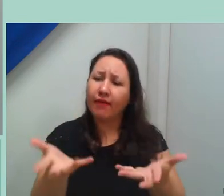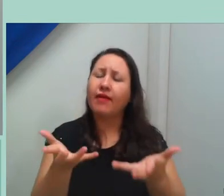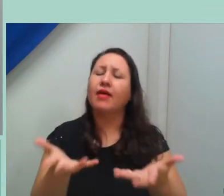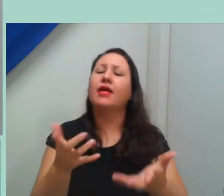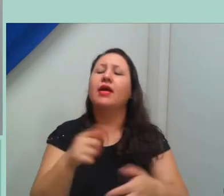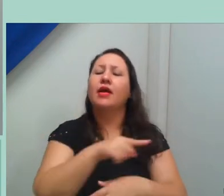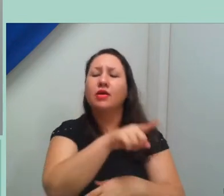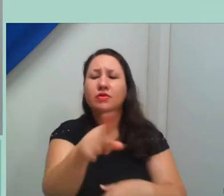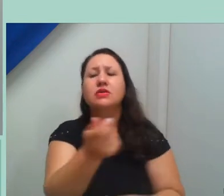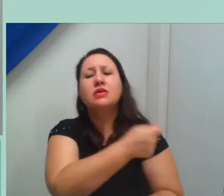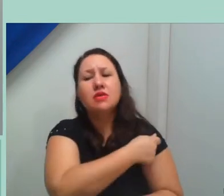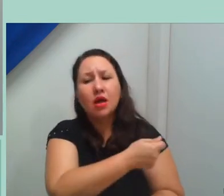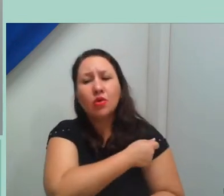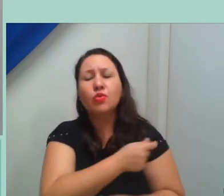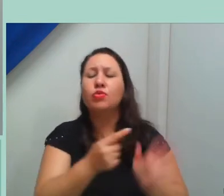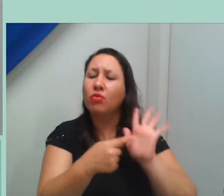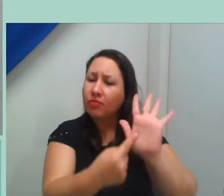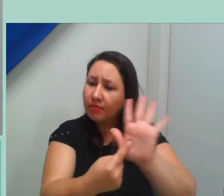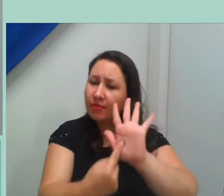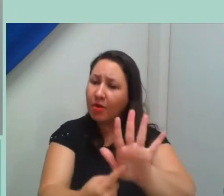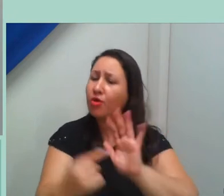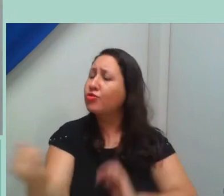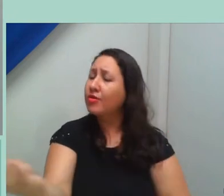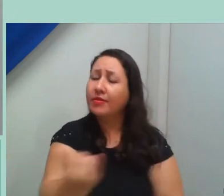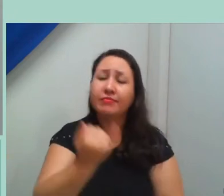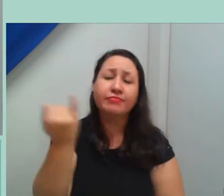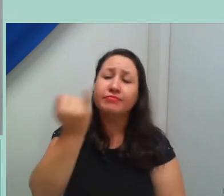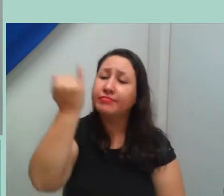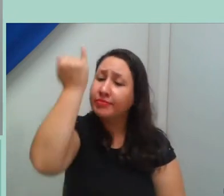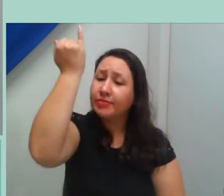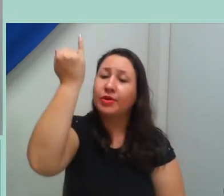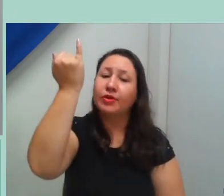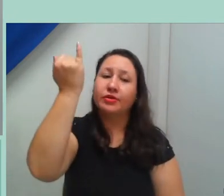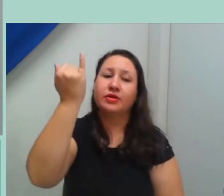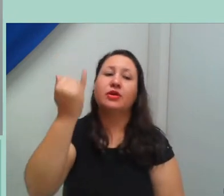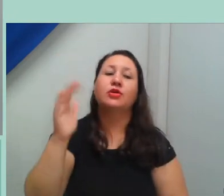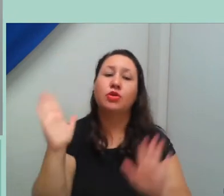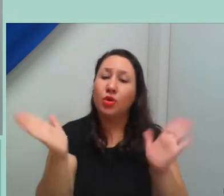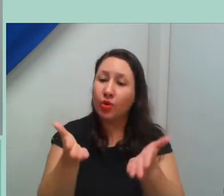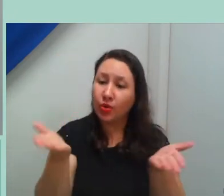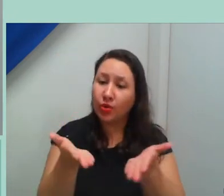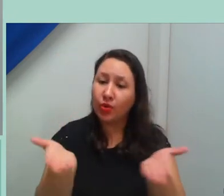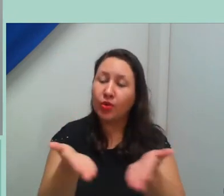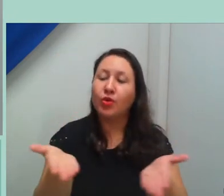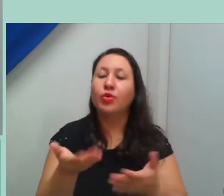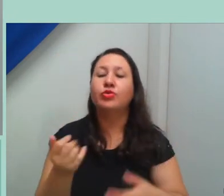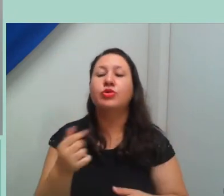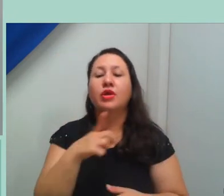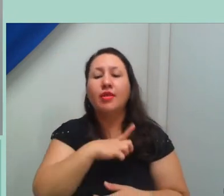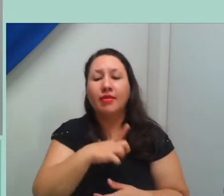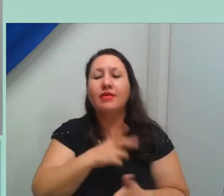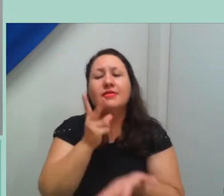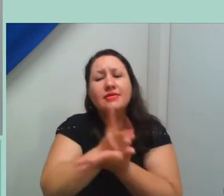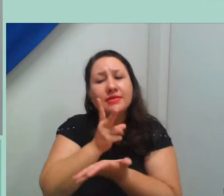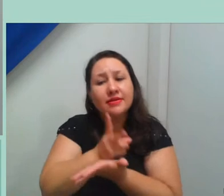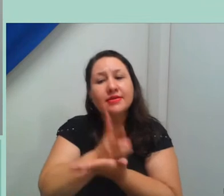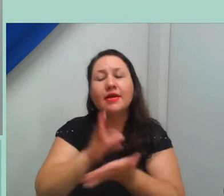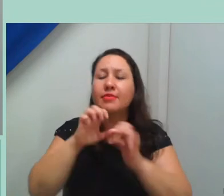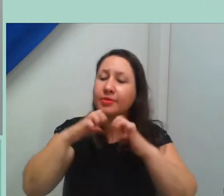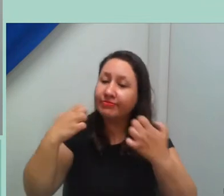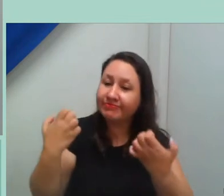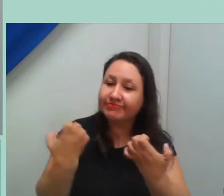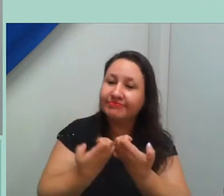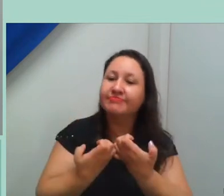Então, assim, é sempre grande importância, até esses momentos, né, para a gente estar envolvido e participando